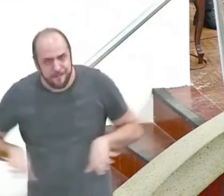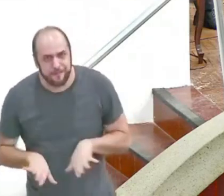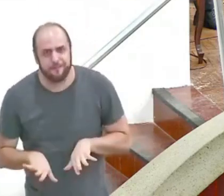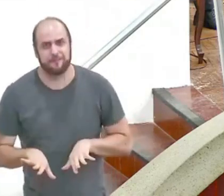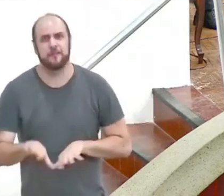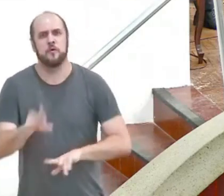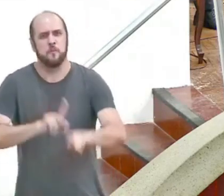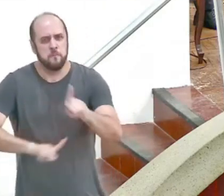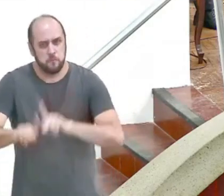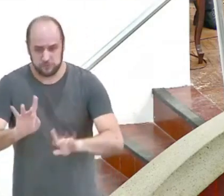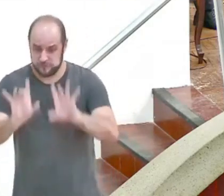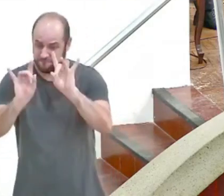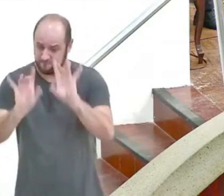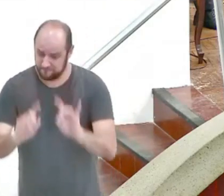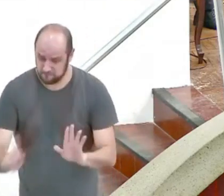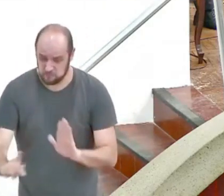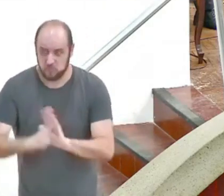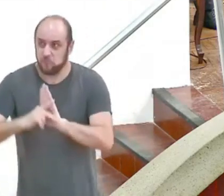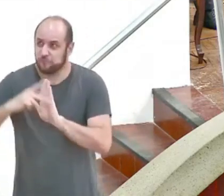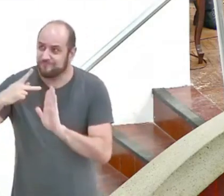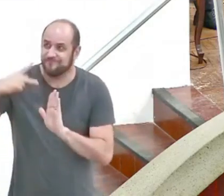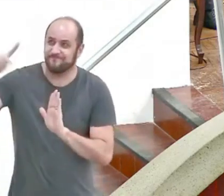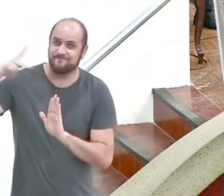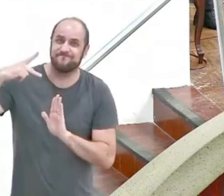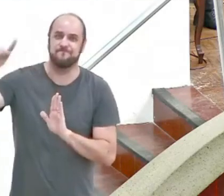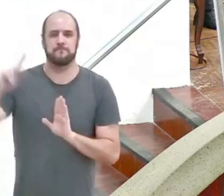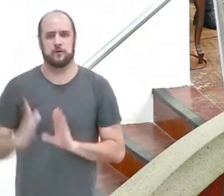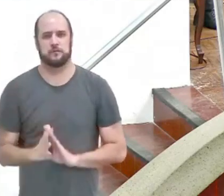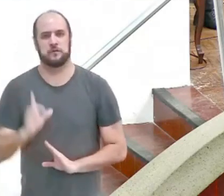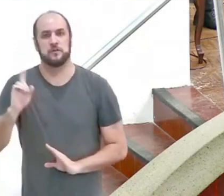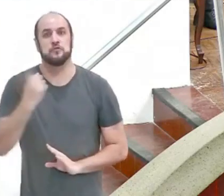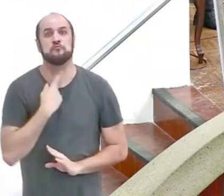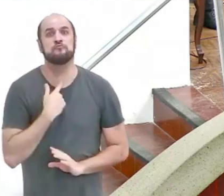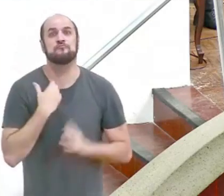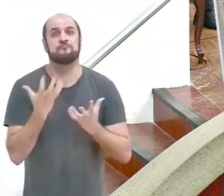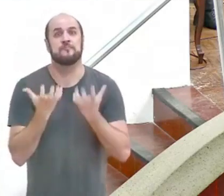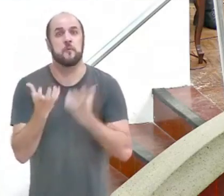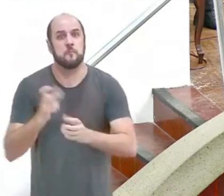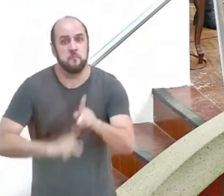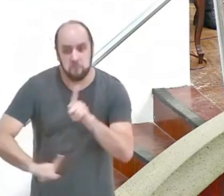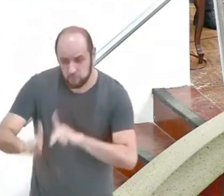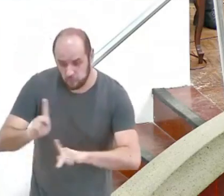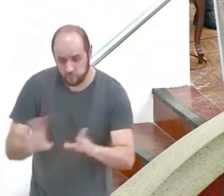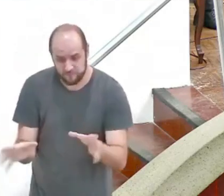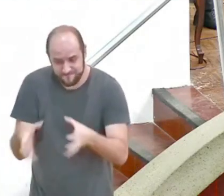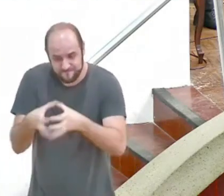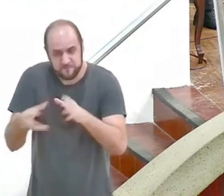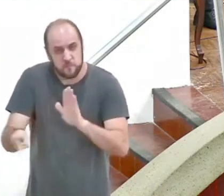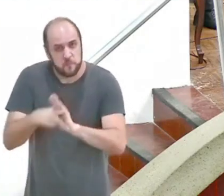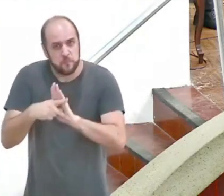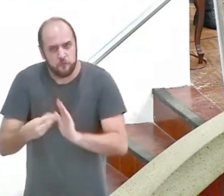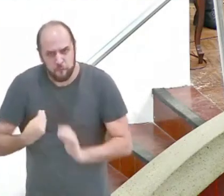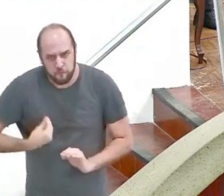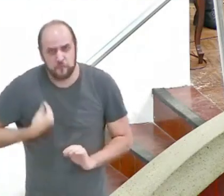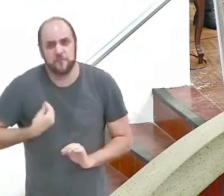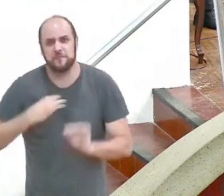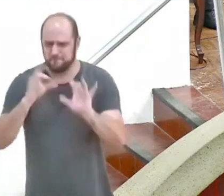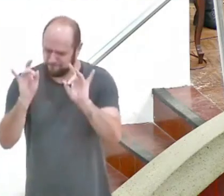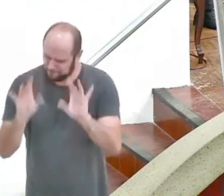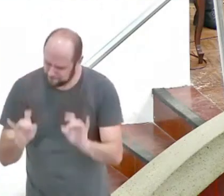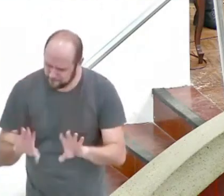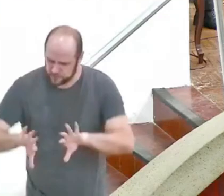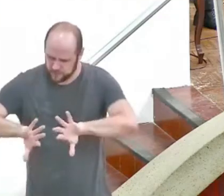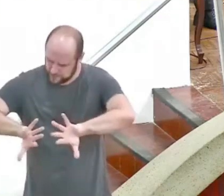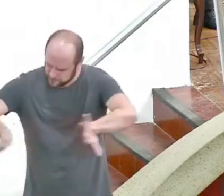um povo para si mesmo. Deus deseja que o seu povo seja, e viva como este povo separado do